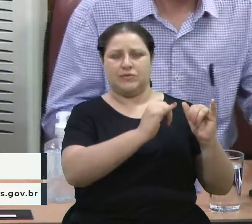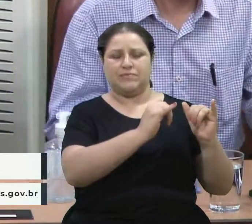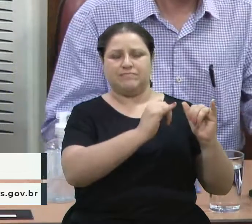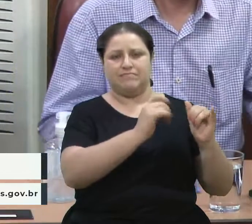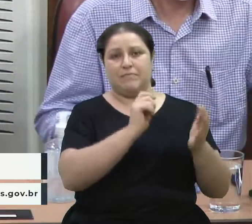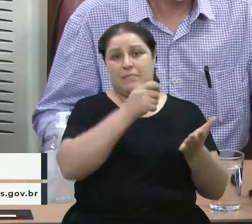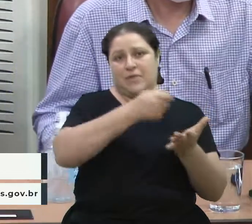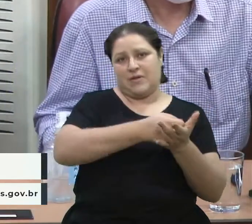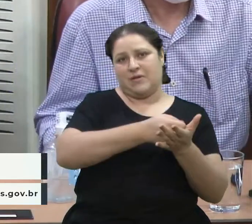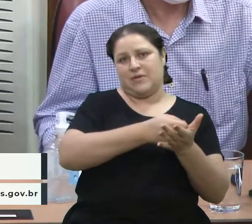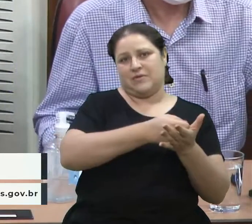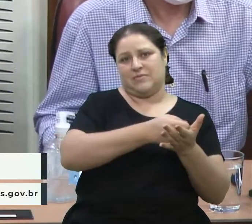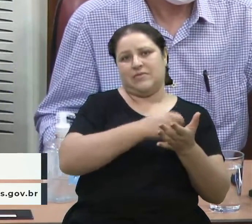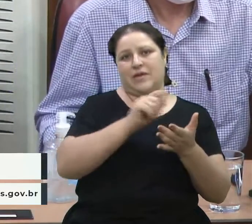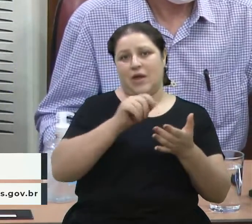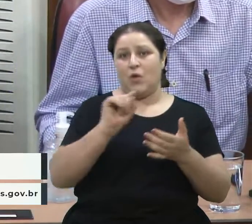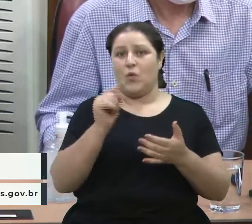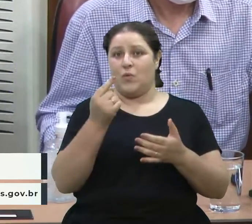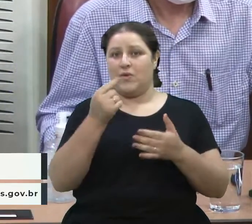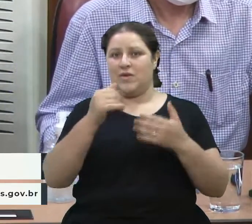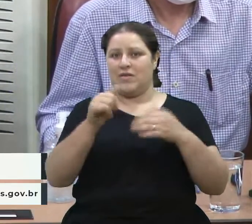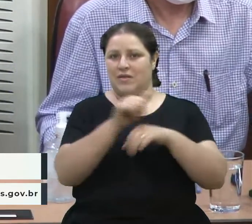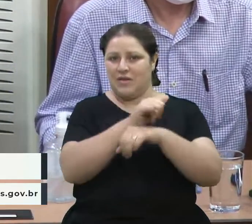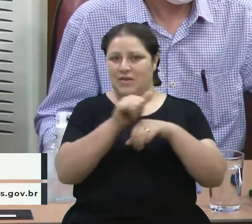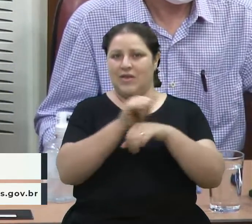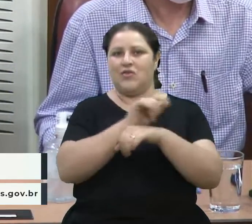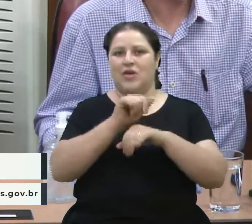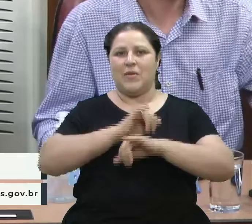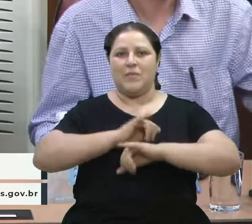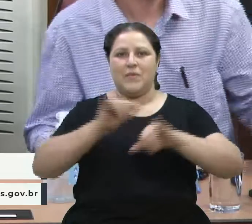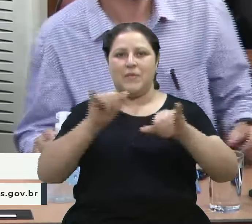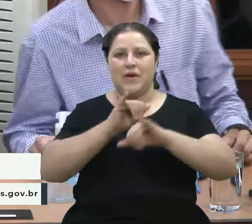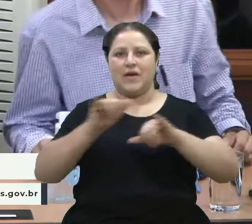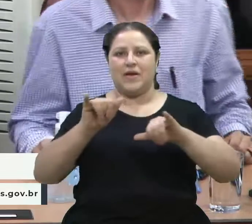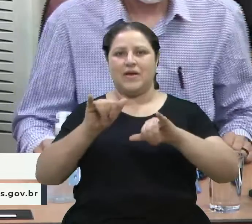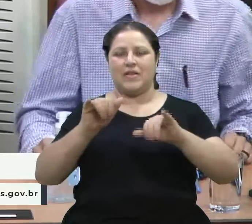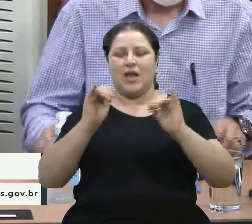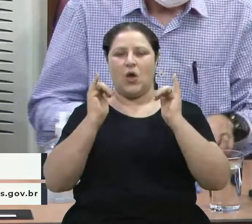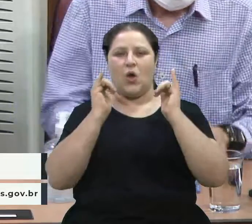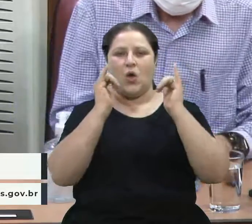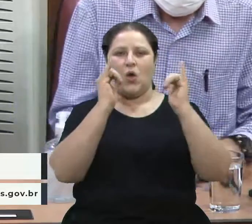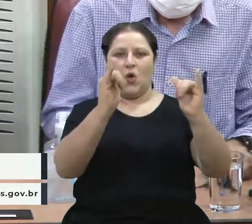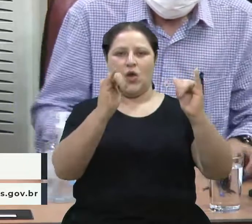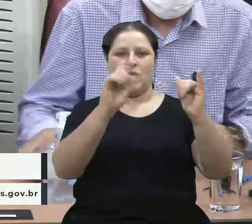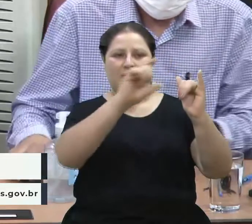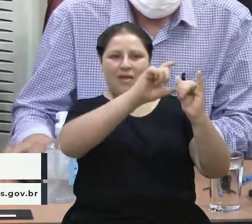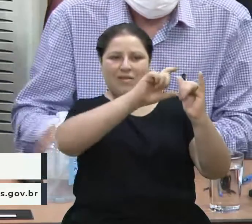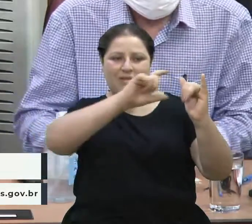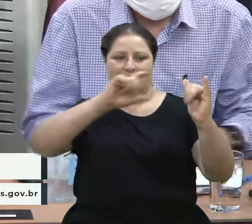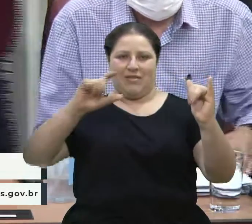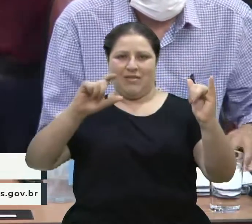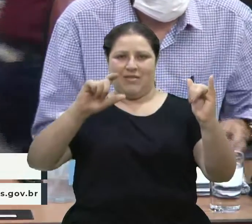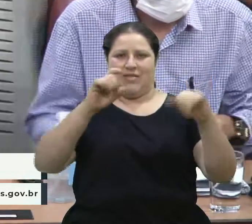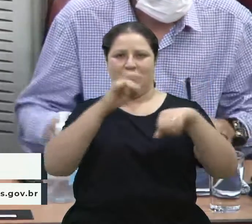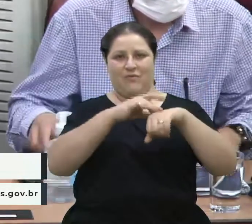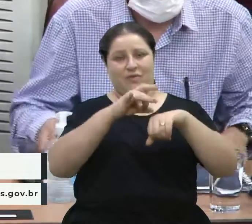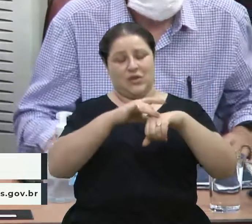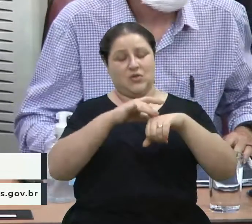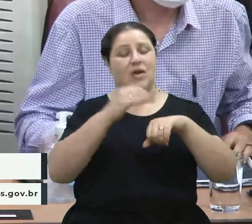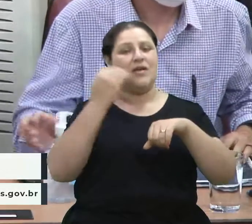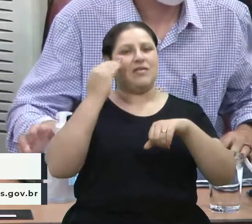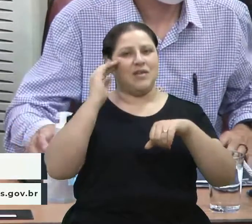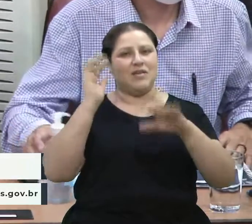delas era essa, da publicidade, da propaganda na parte traseira dos ônibus, então eu fico muito feliz quando a gente entende que isso é uma sintonia.